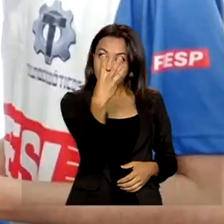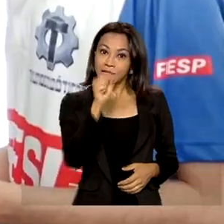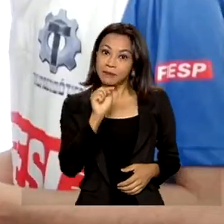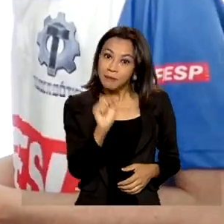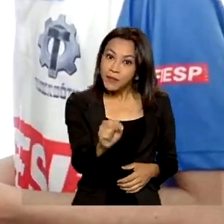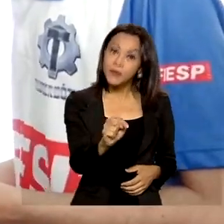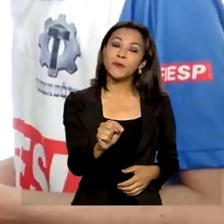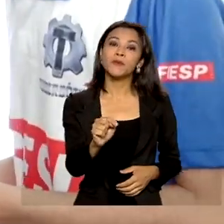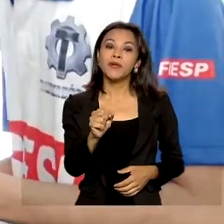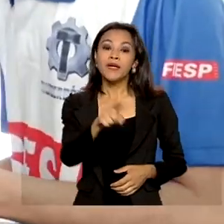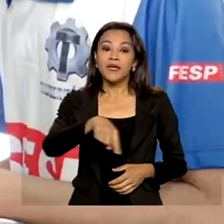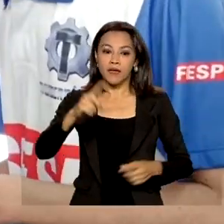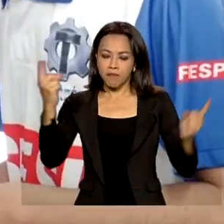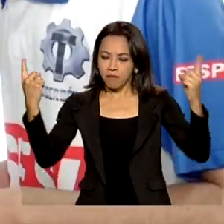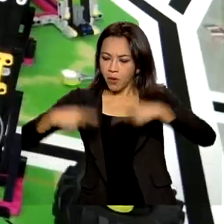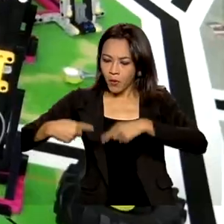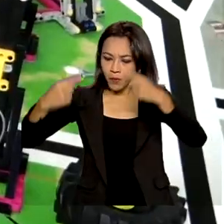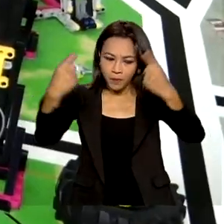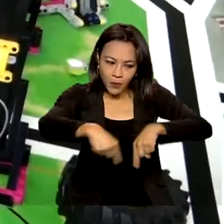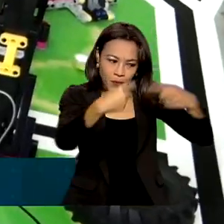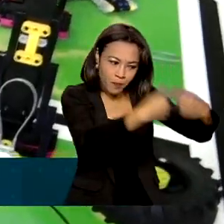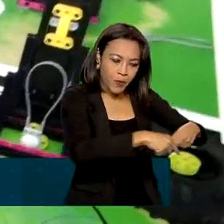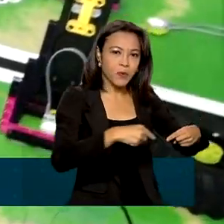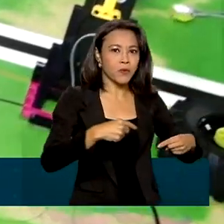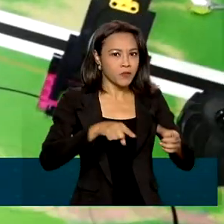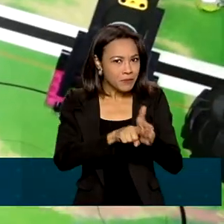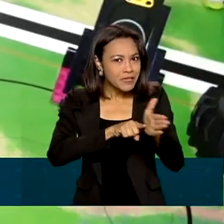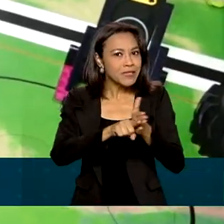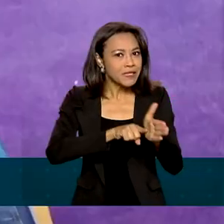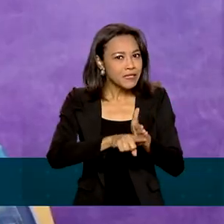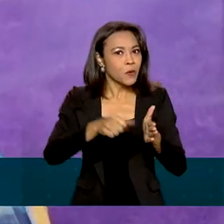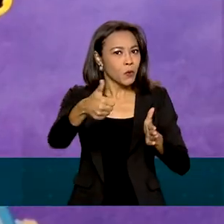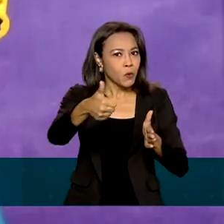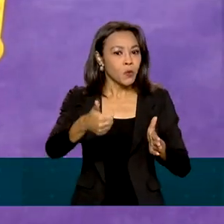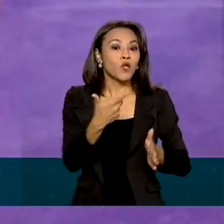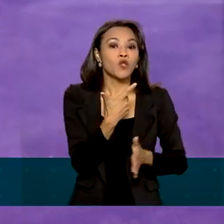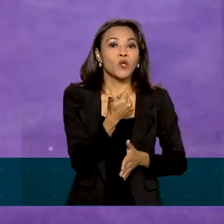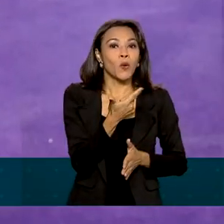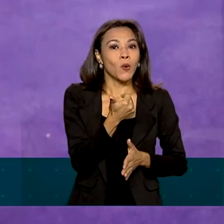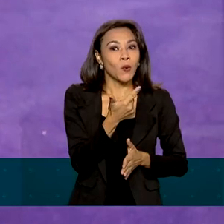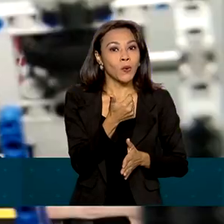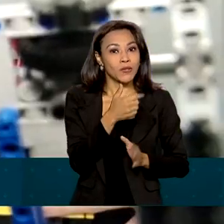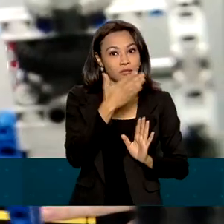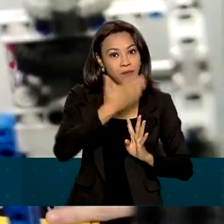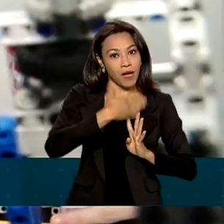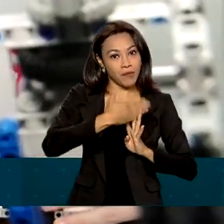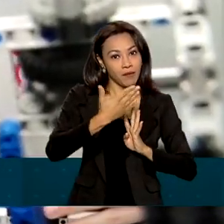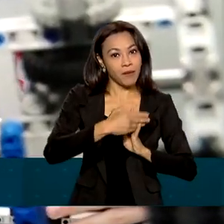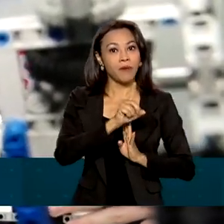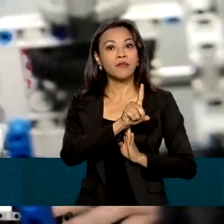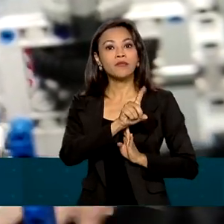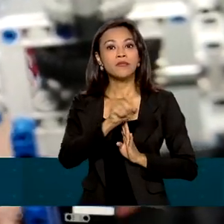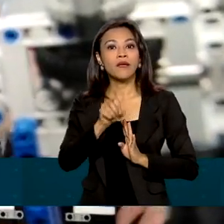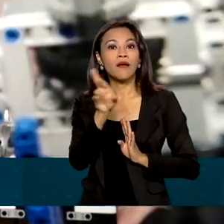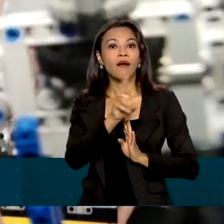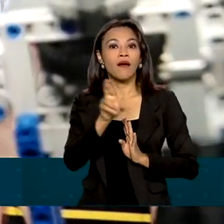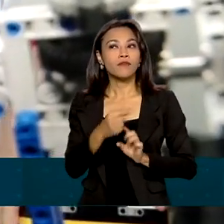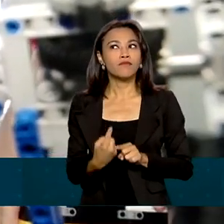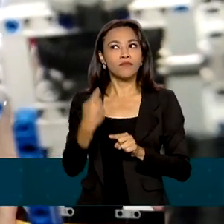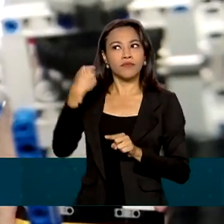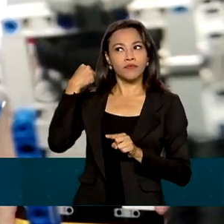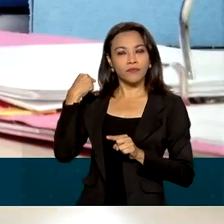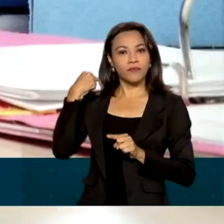destacaram em competições científicas recebem 12 parcelas de R$ 100. Os pagamentos começaram em